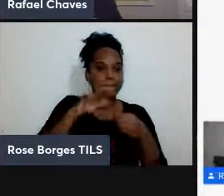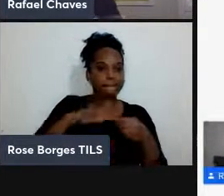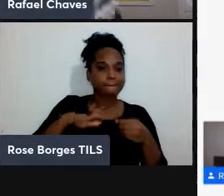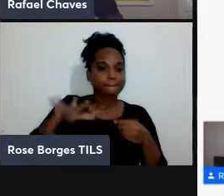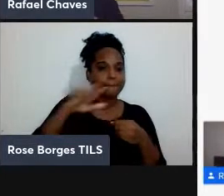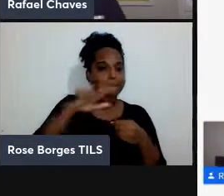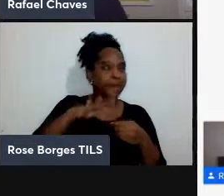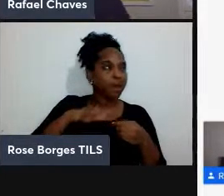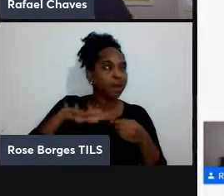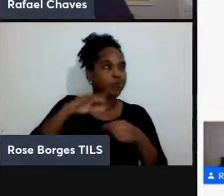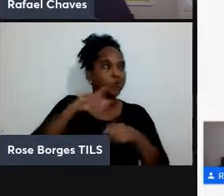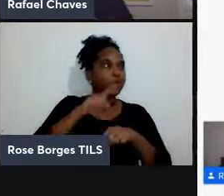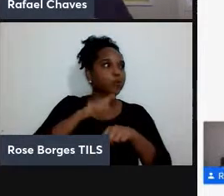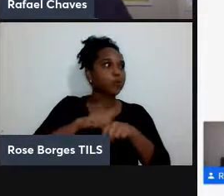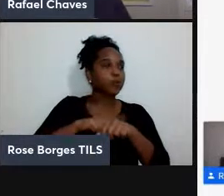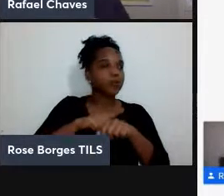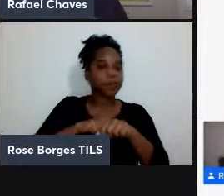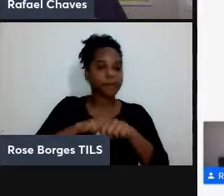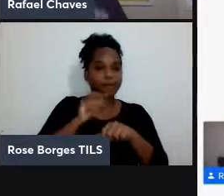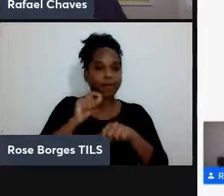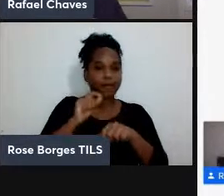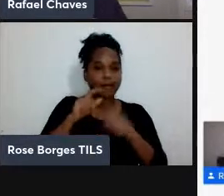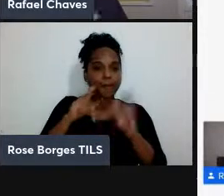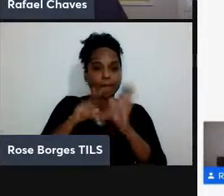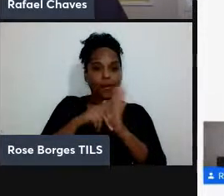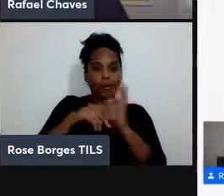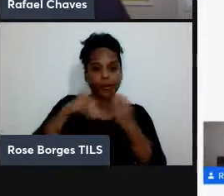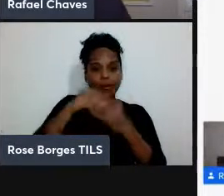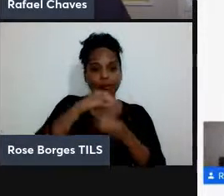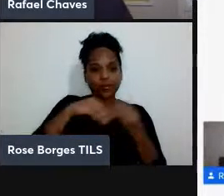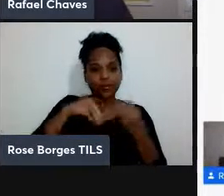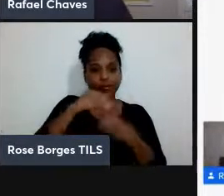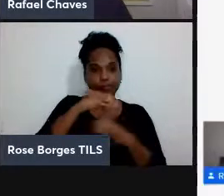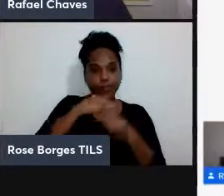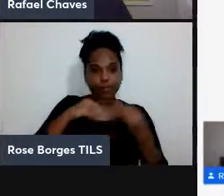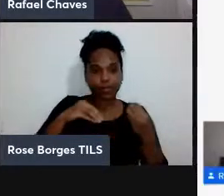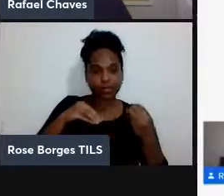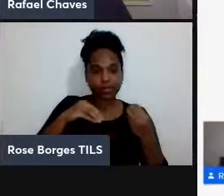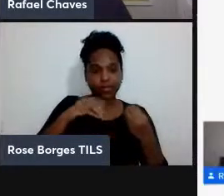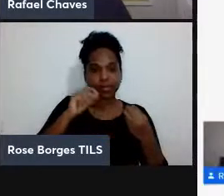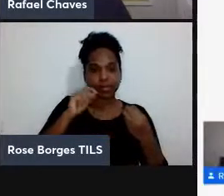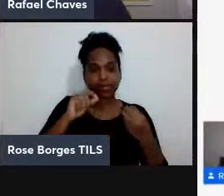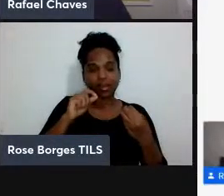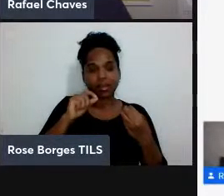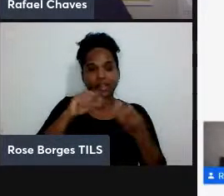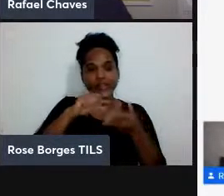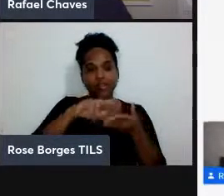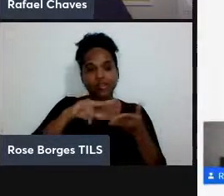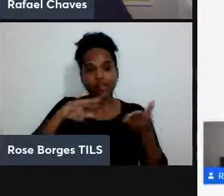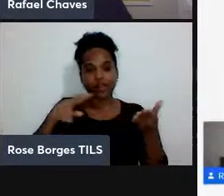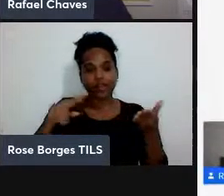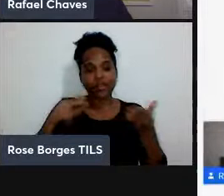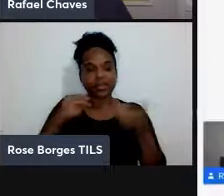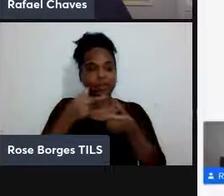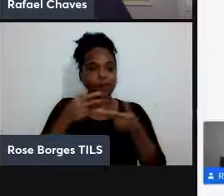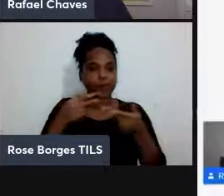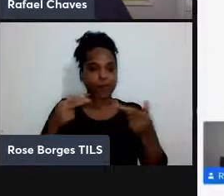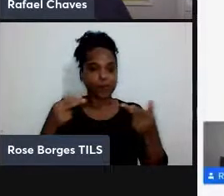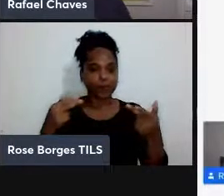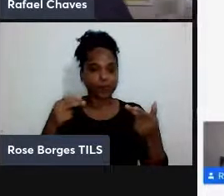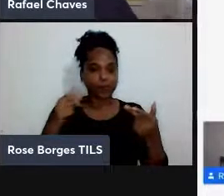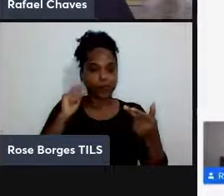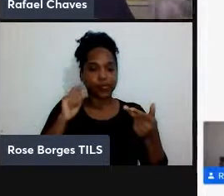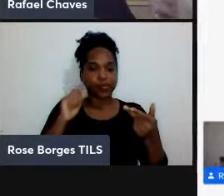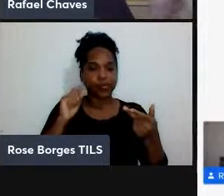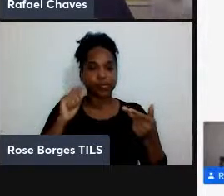a partir do emaranhamento então por exemplo tem gente que diz coisas como essa de que o que